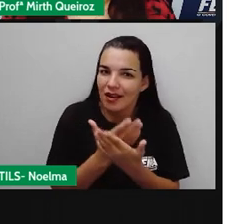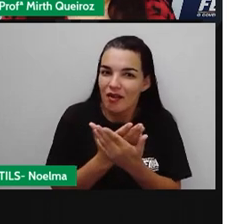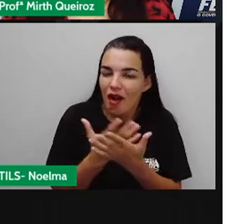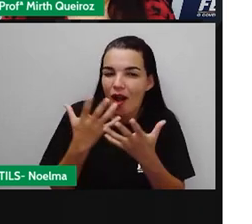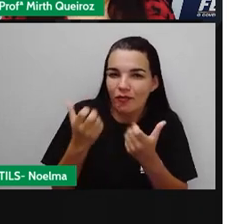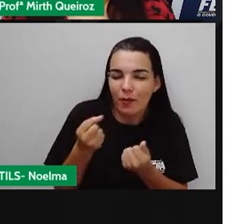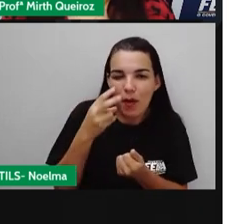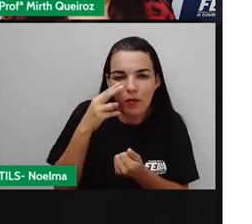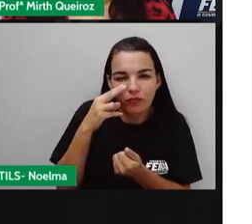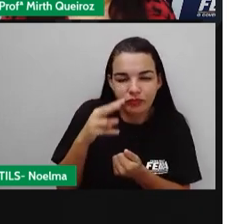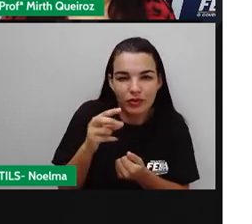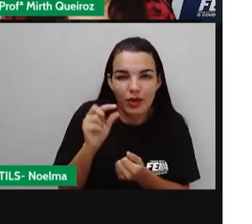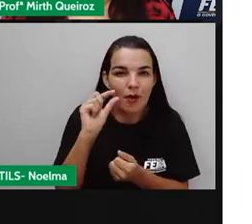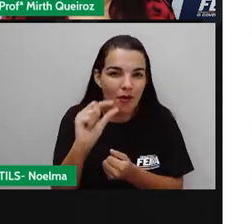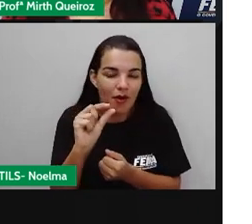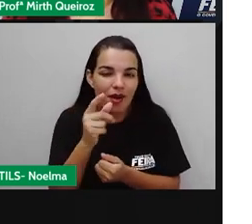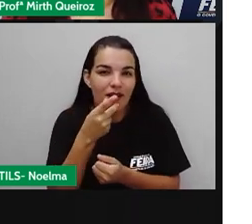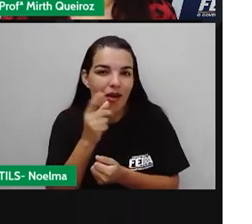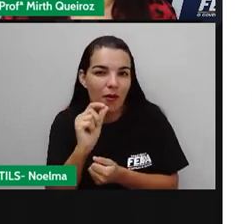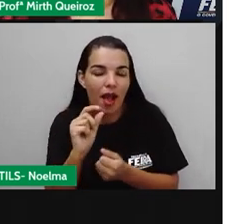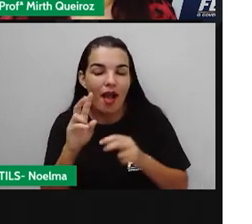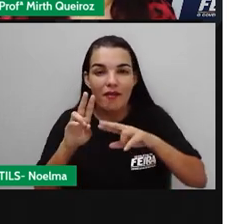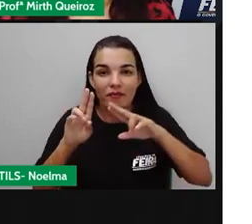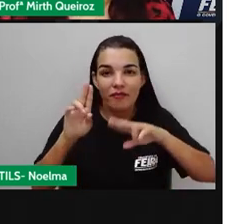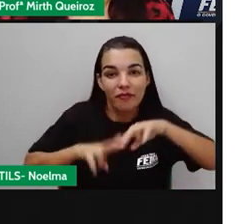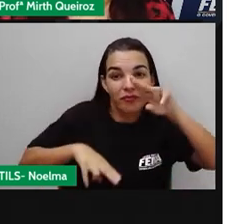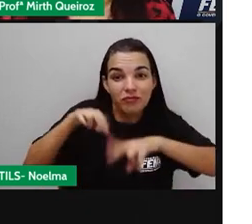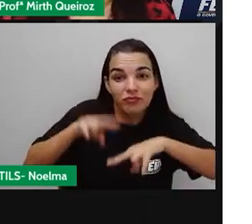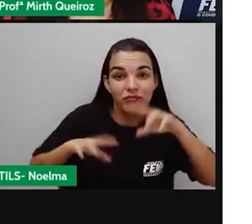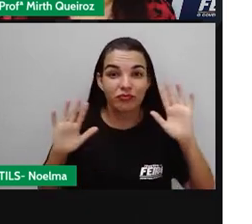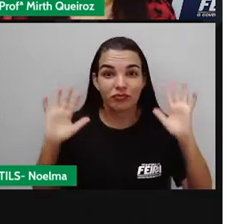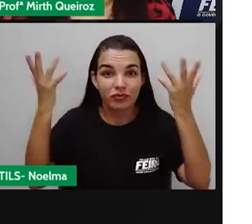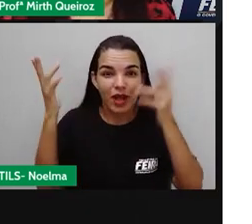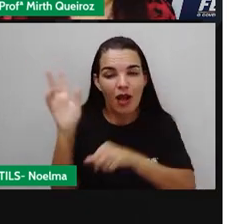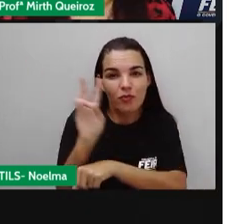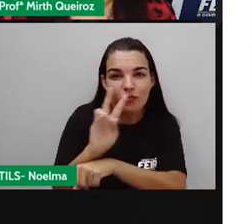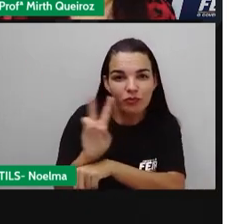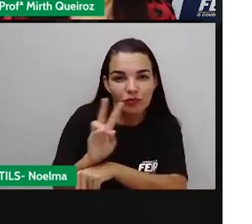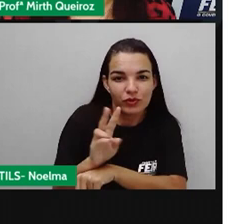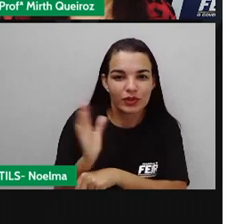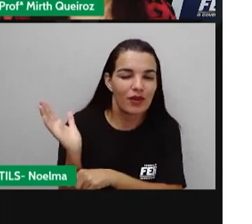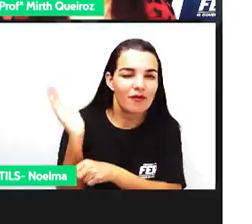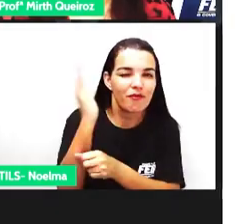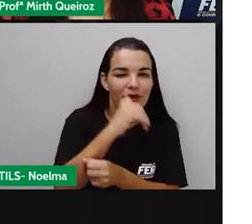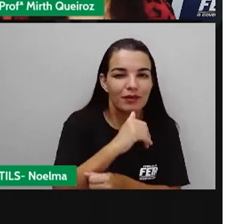falar um pouquinho mais sobre a festa junina com um vídeo. Vamos lá?